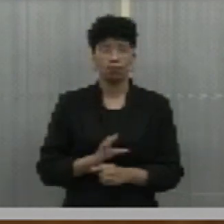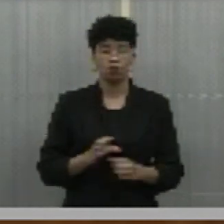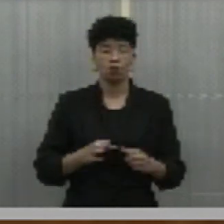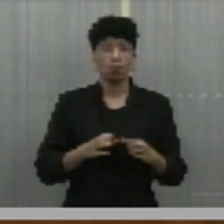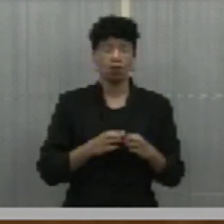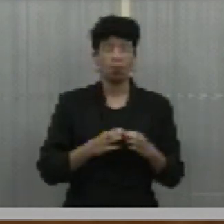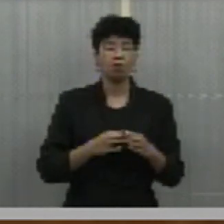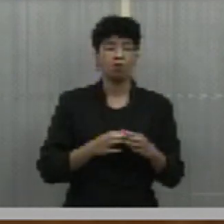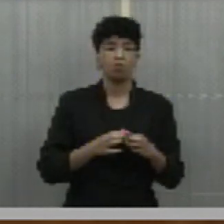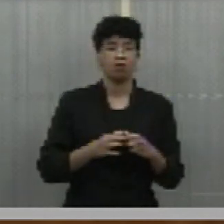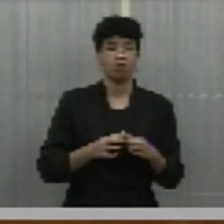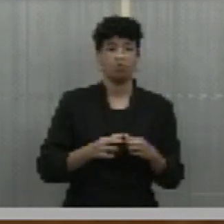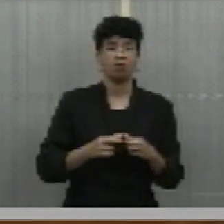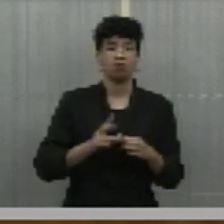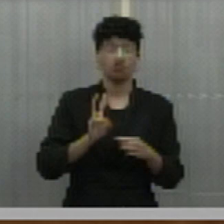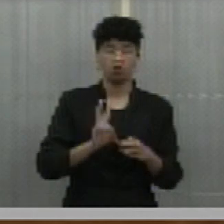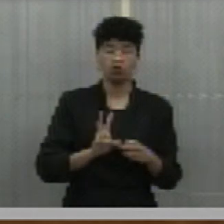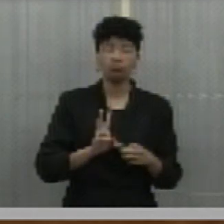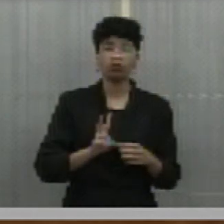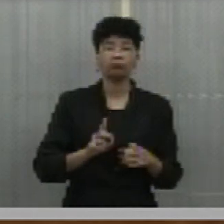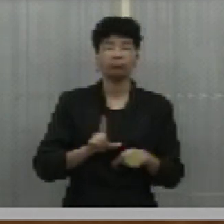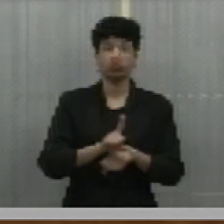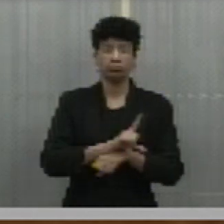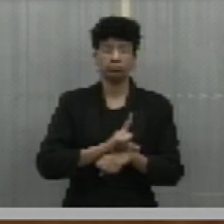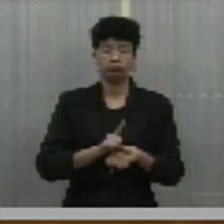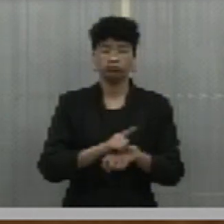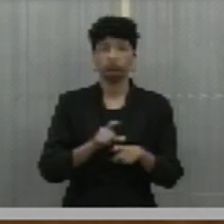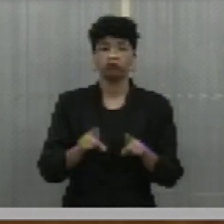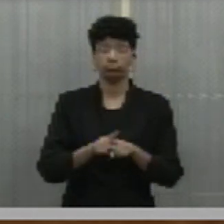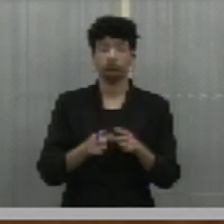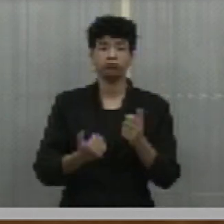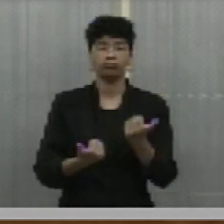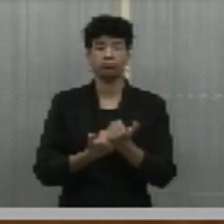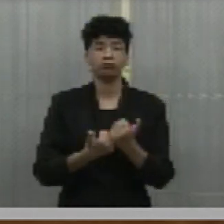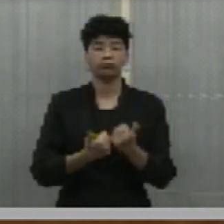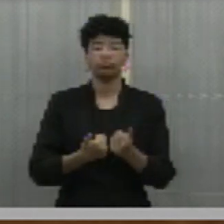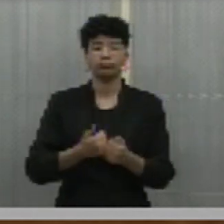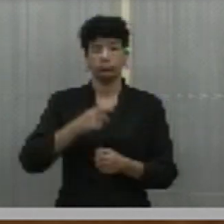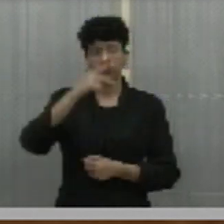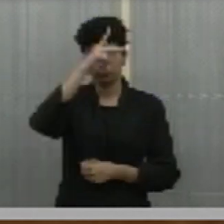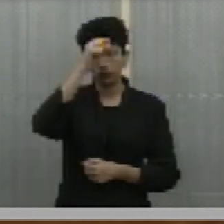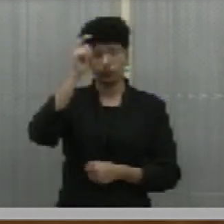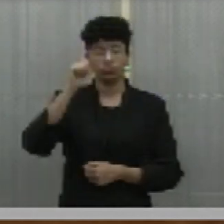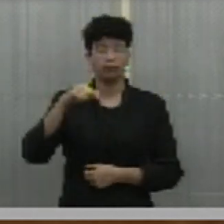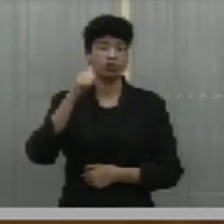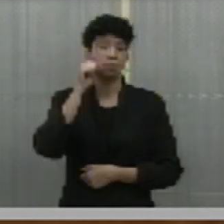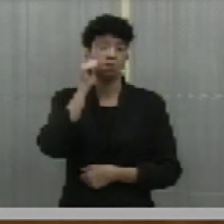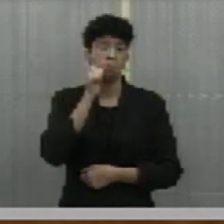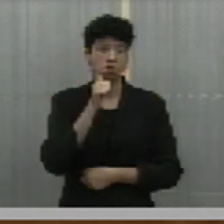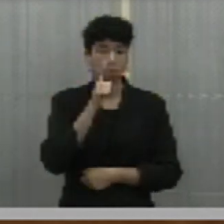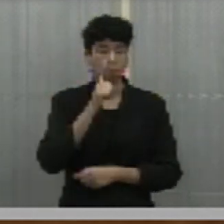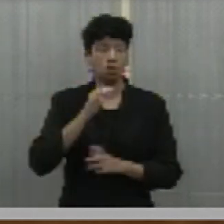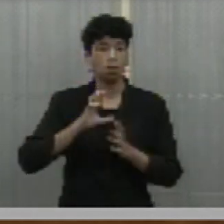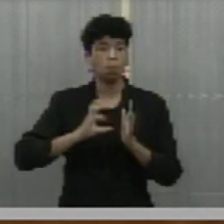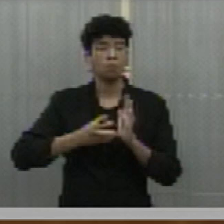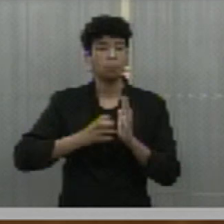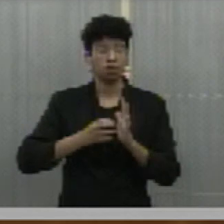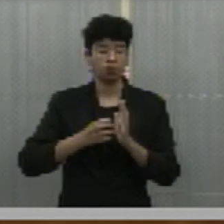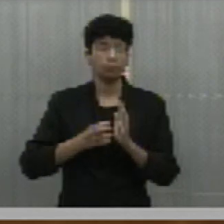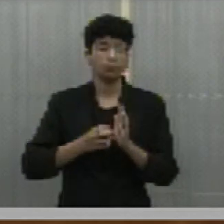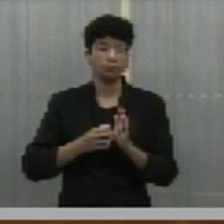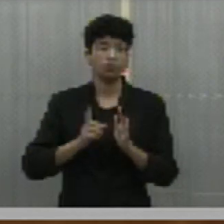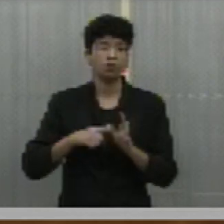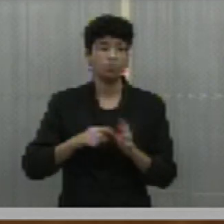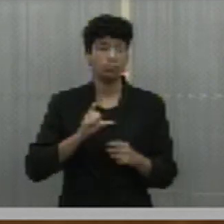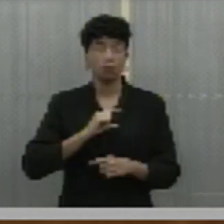como também tem a vice-prefeita do município, que é uma mulher, o Partido dos Trabalhadores de São João do Piauí,